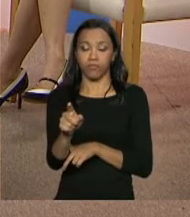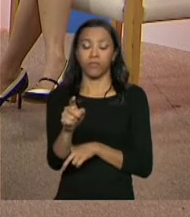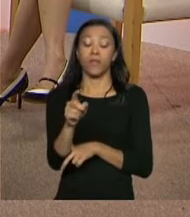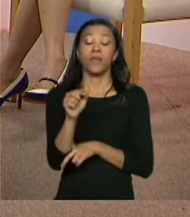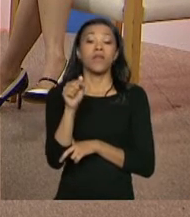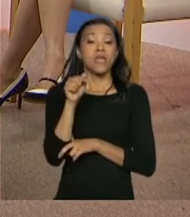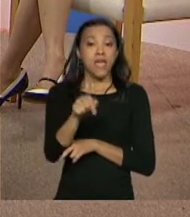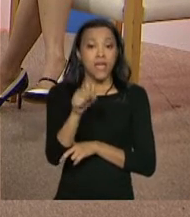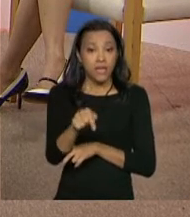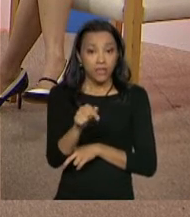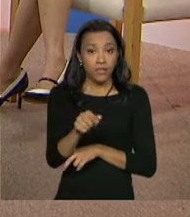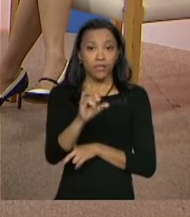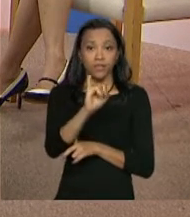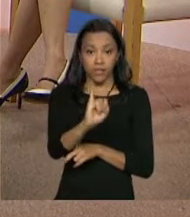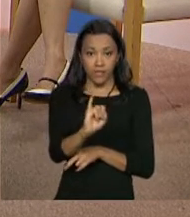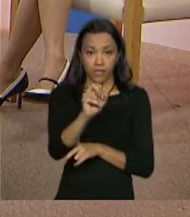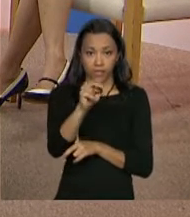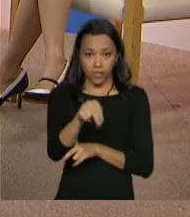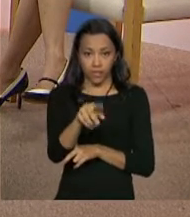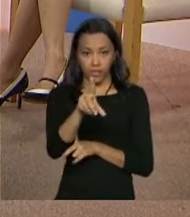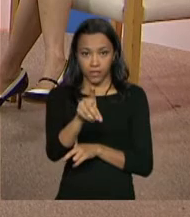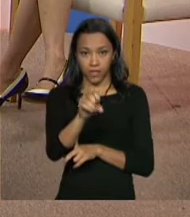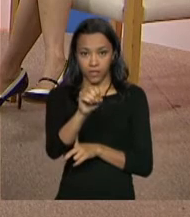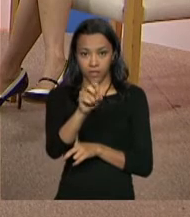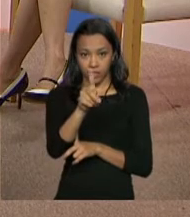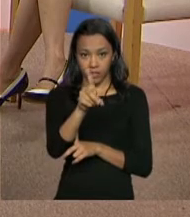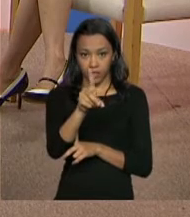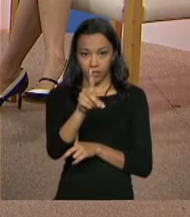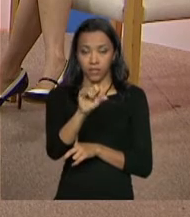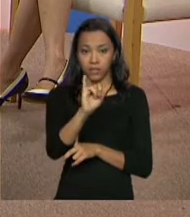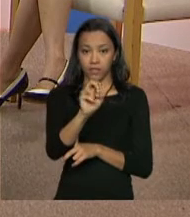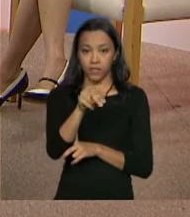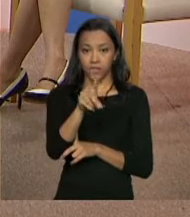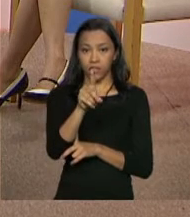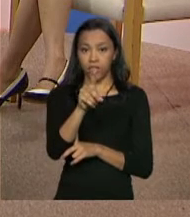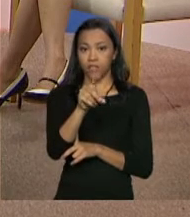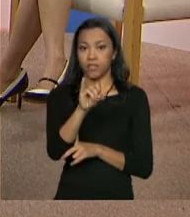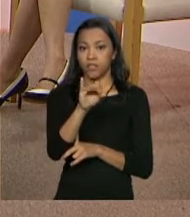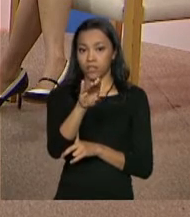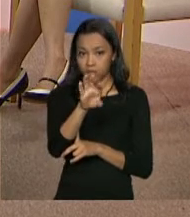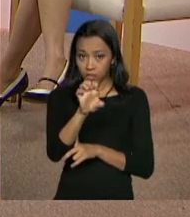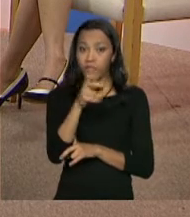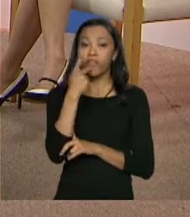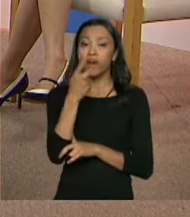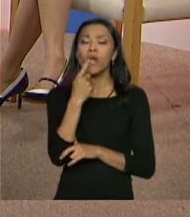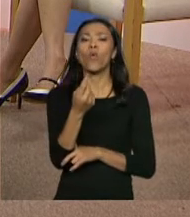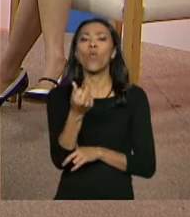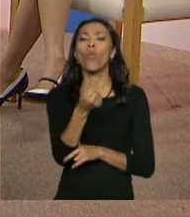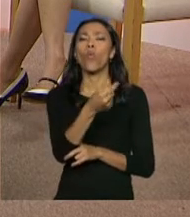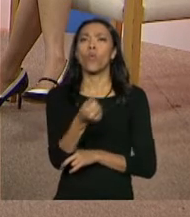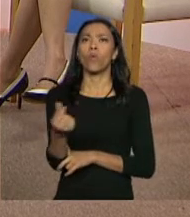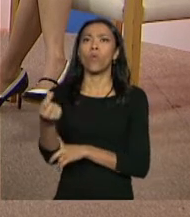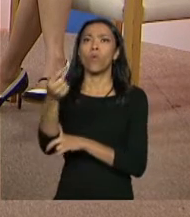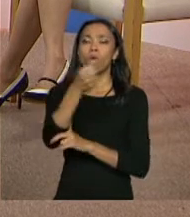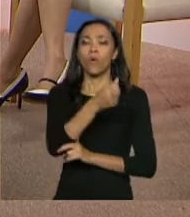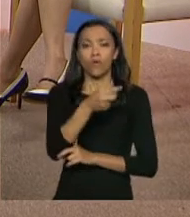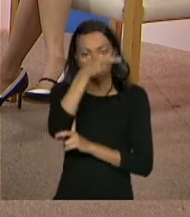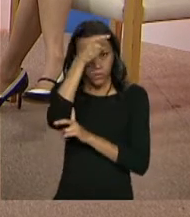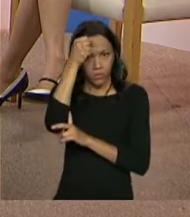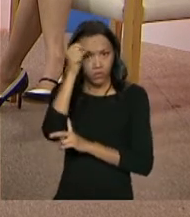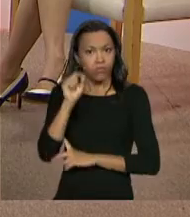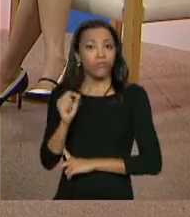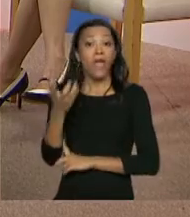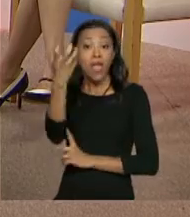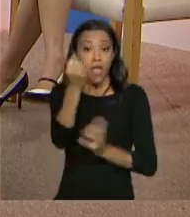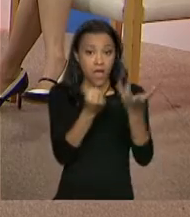esse índice vai dizer quanto cada município vai receber desse repasse do governo federal para poder fazer, entre outras